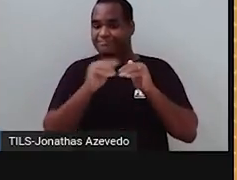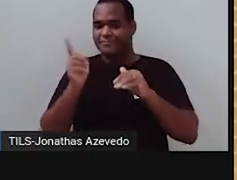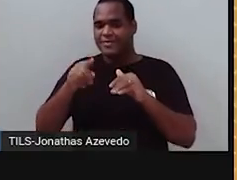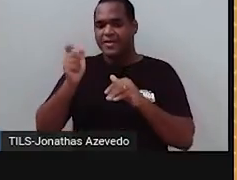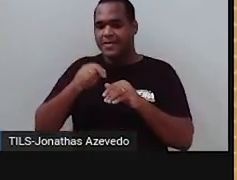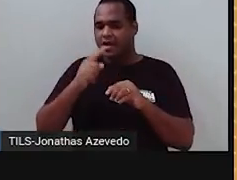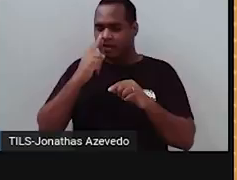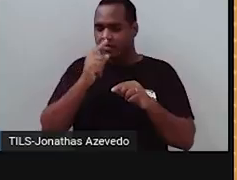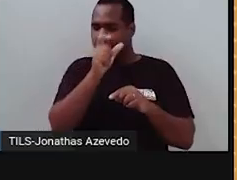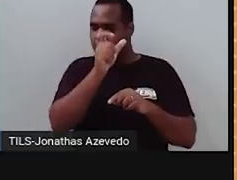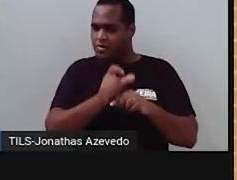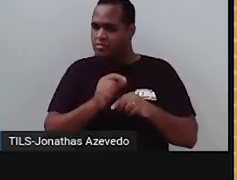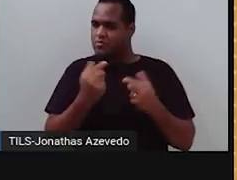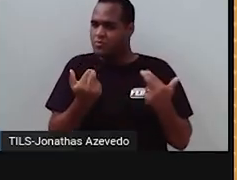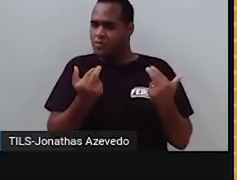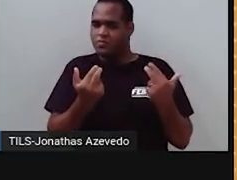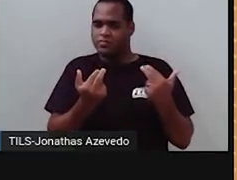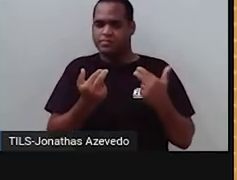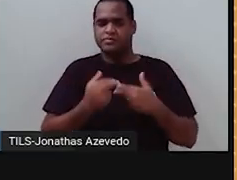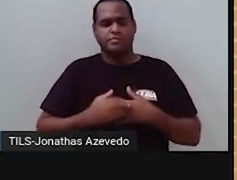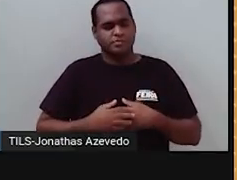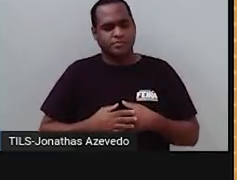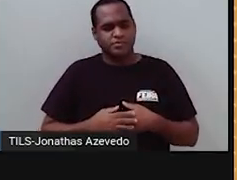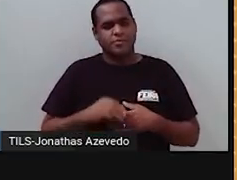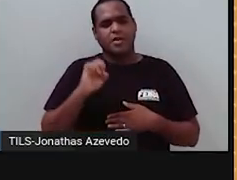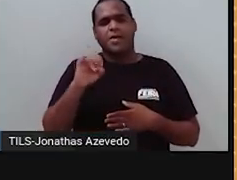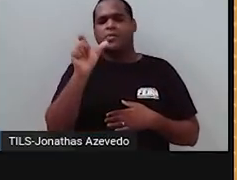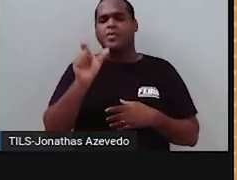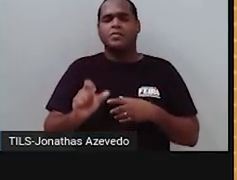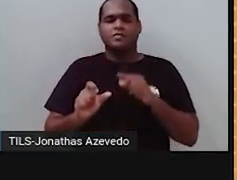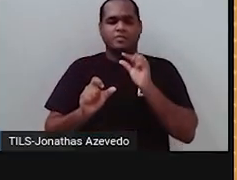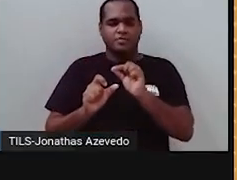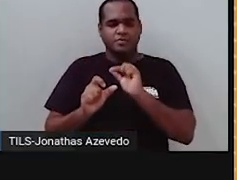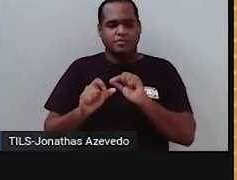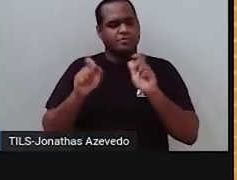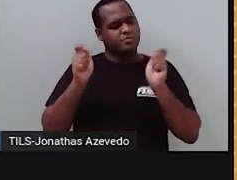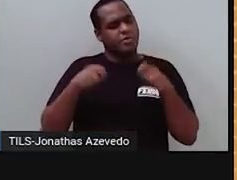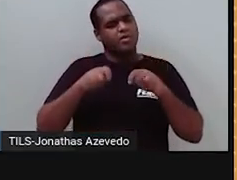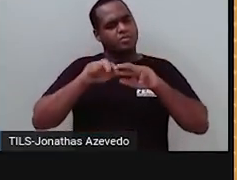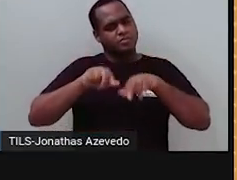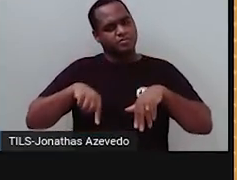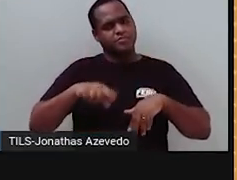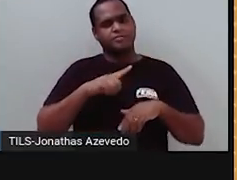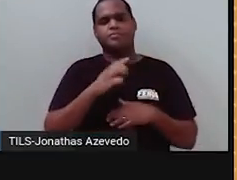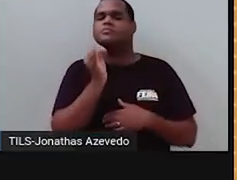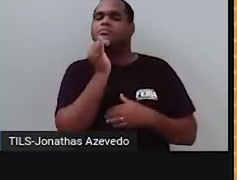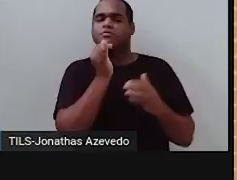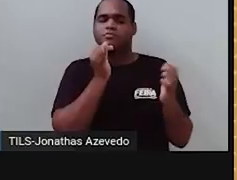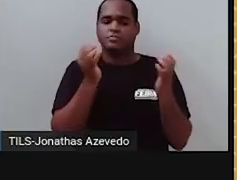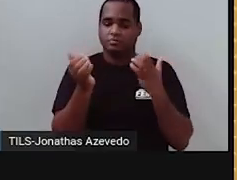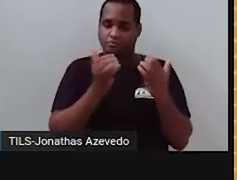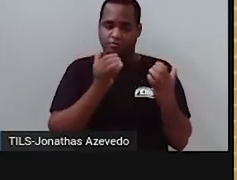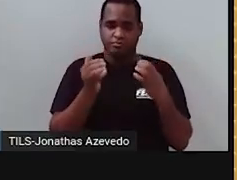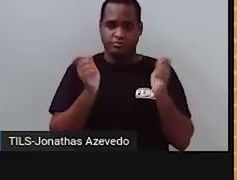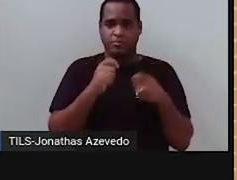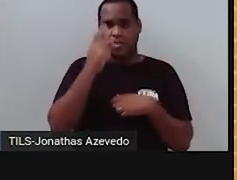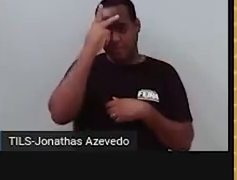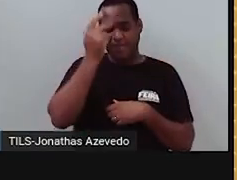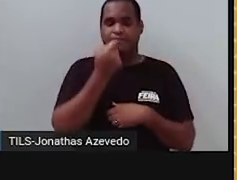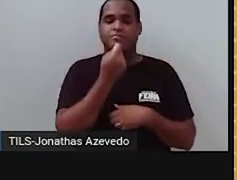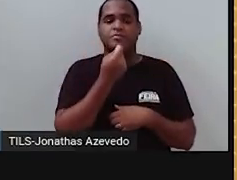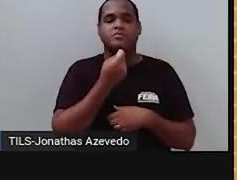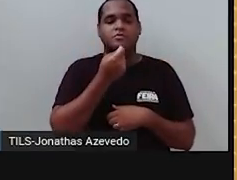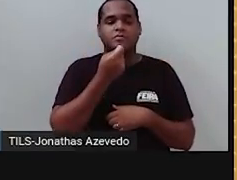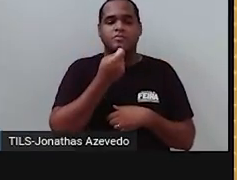vai se manifestar do mesmo jeito. E que característica é essa? Podem ser várias. Por exemplo, uma pessoa que tem esse furinho no queixo, que eu,